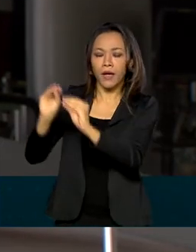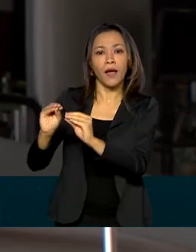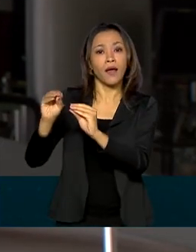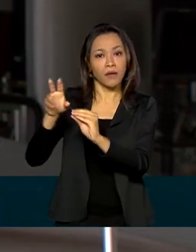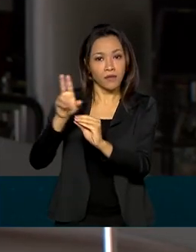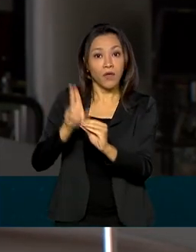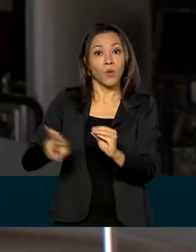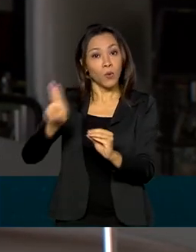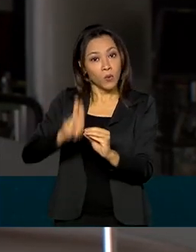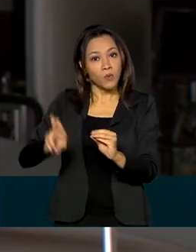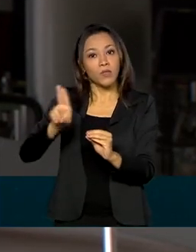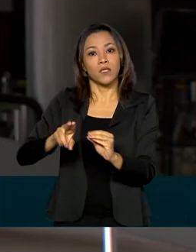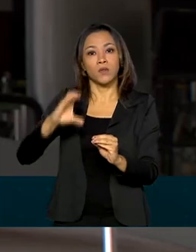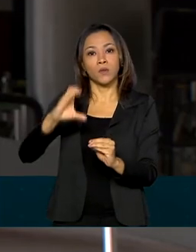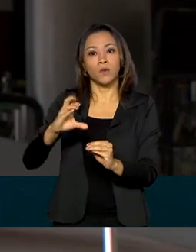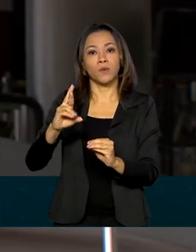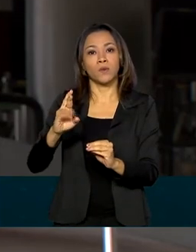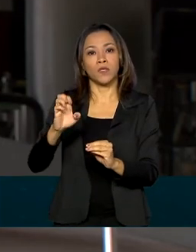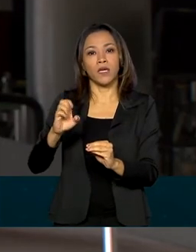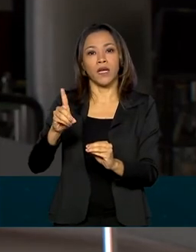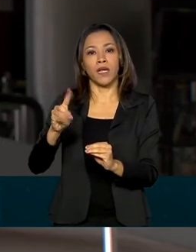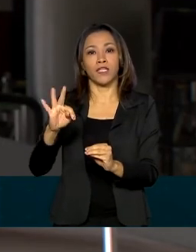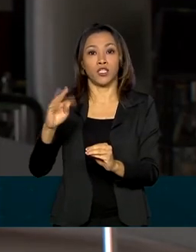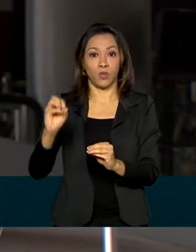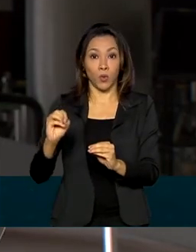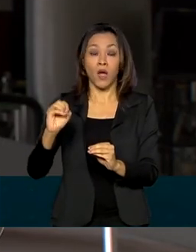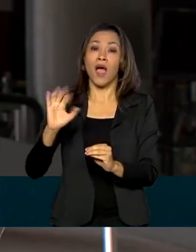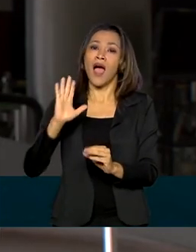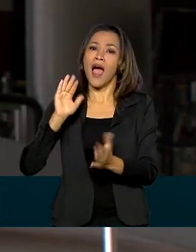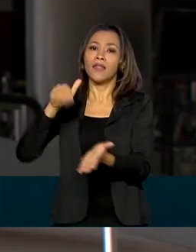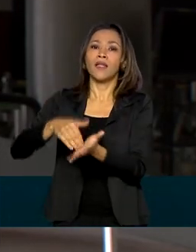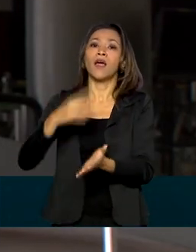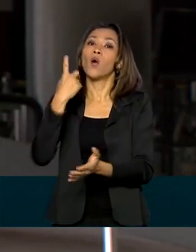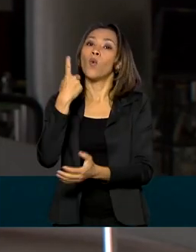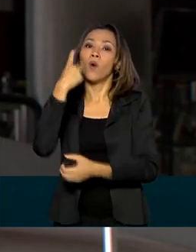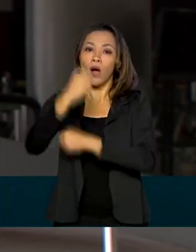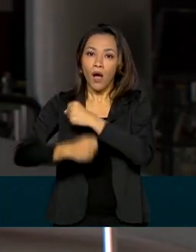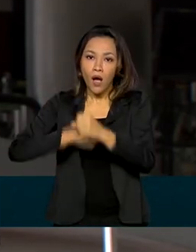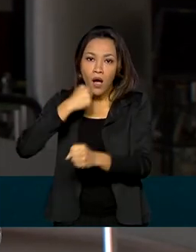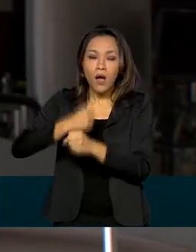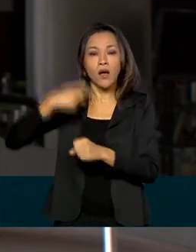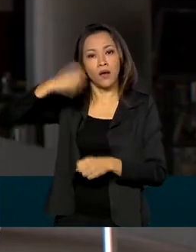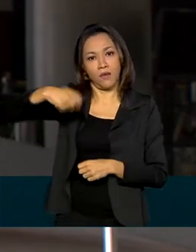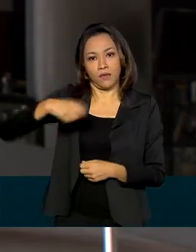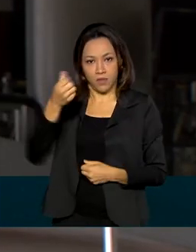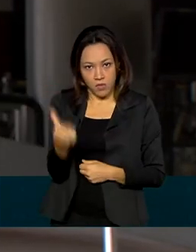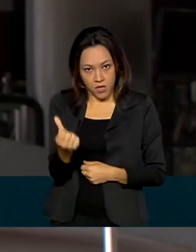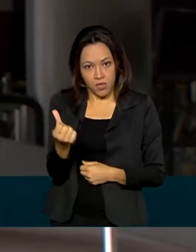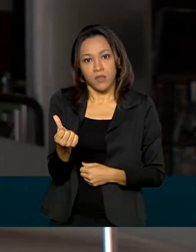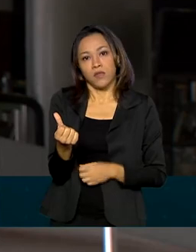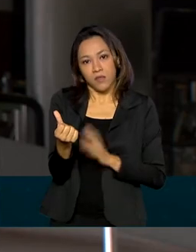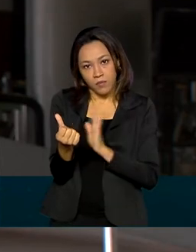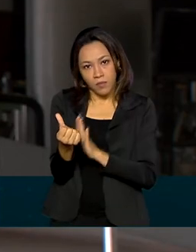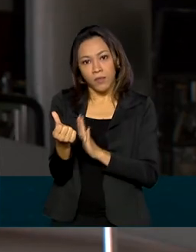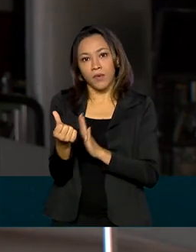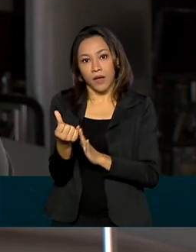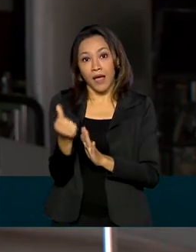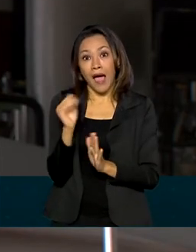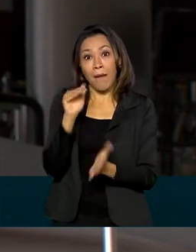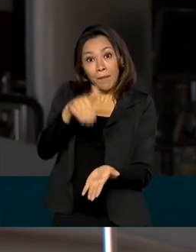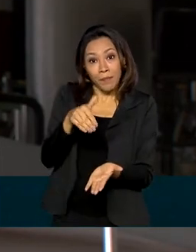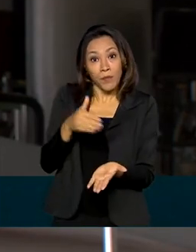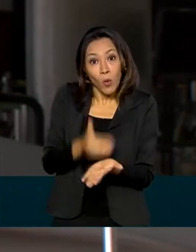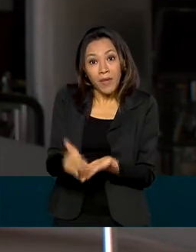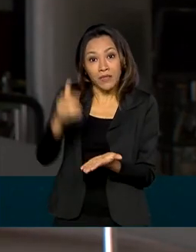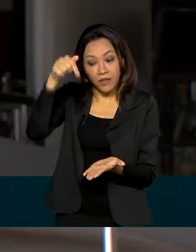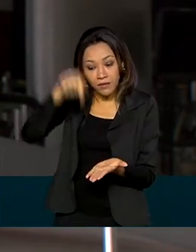créditos para comprar outro evento, até um ano e meio depois do estado de calamidade pública. Ou seja, um ano e meio a partir de dezembro